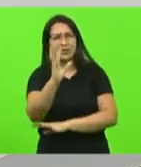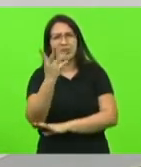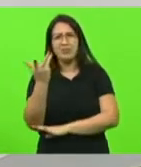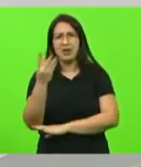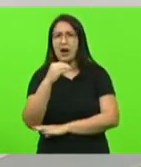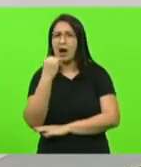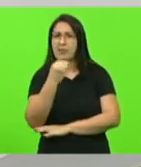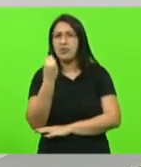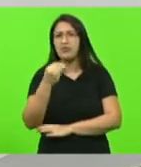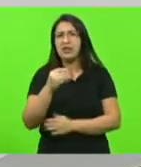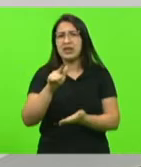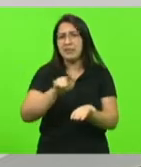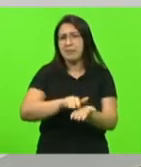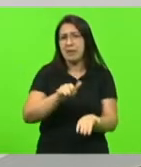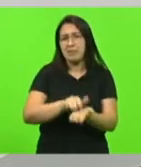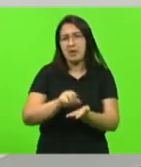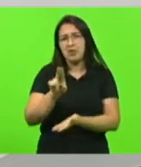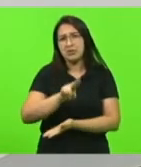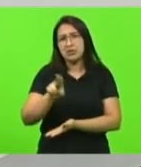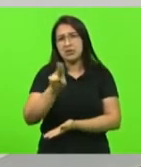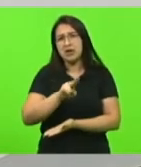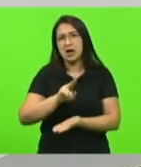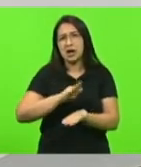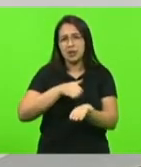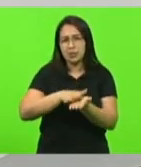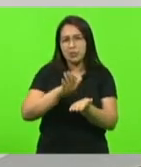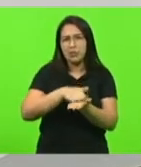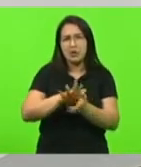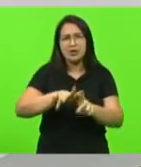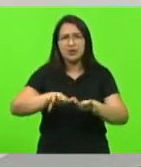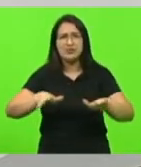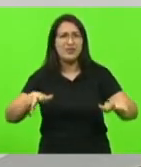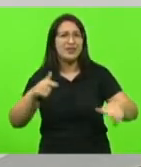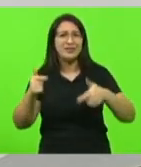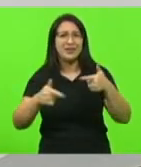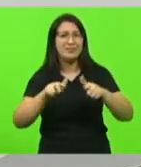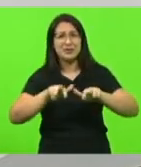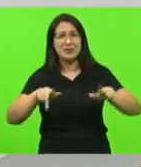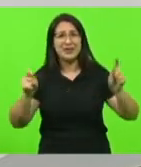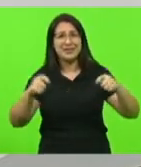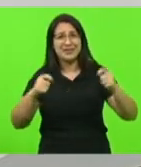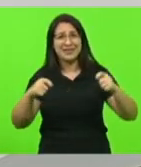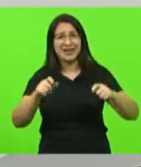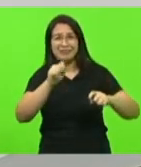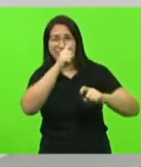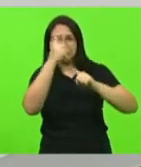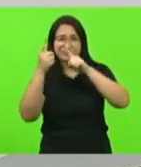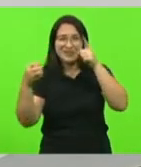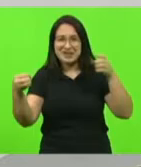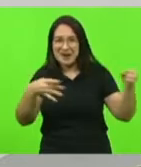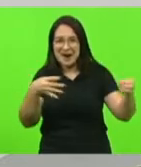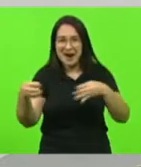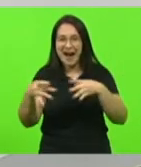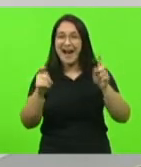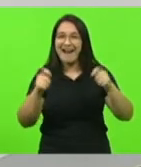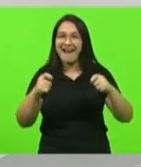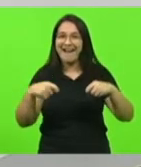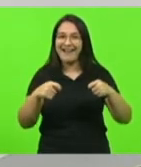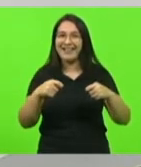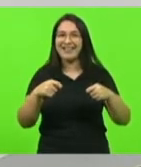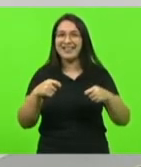papel usado fazendo bloco e aí uma série de atividades então com criatividade a gente pode dar esse exemplo para Brasil